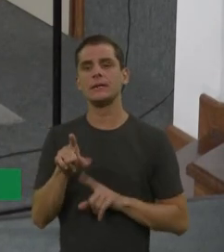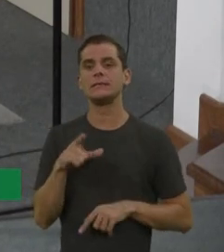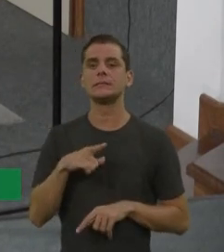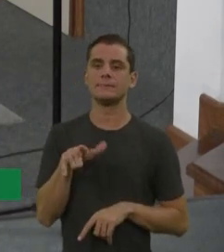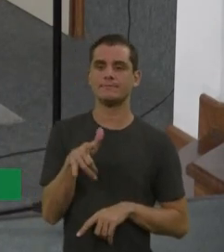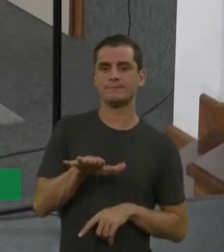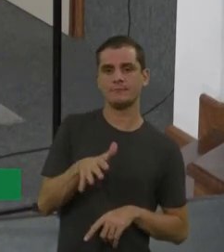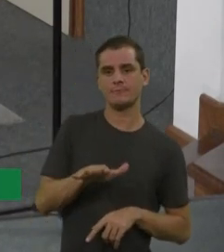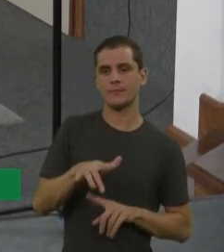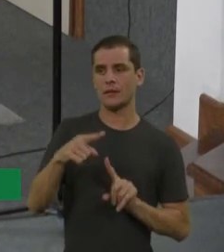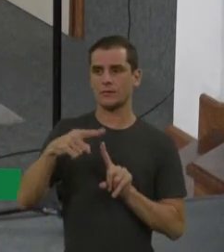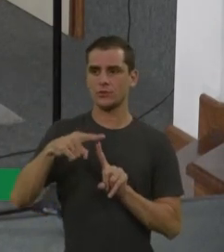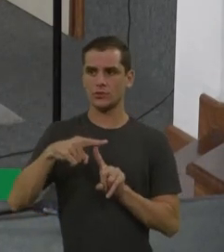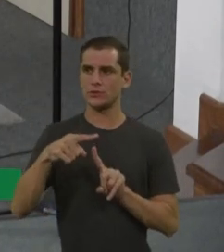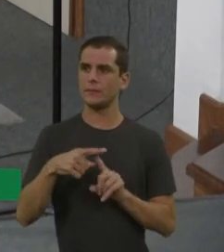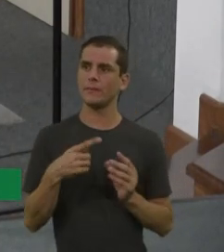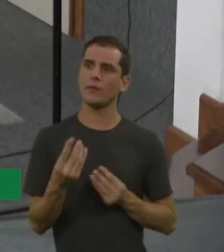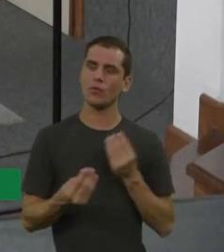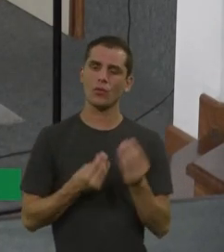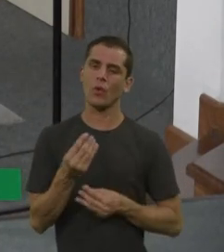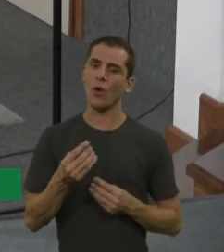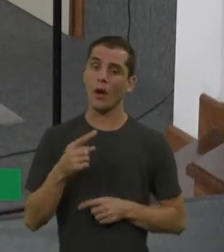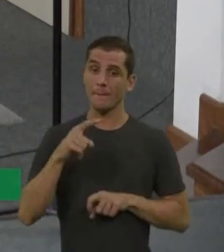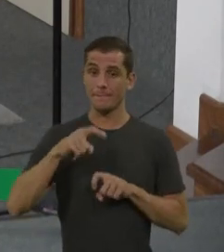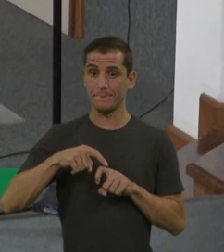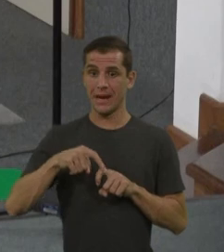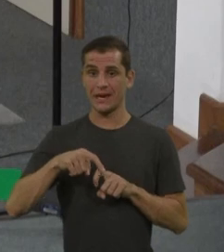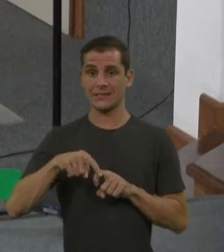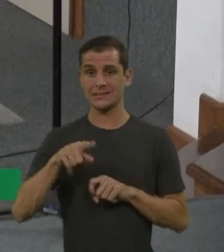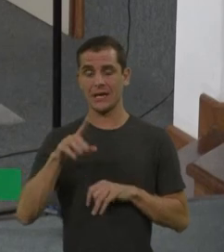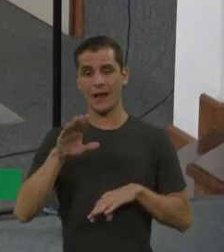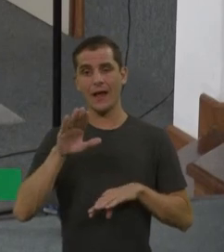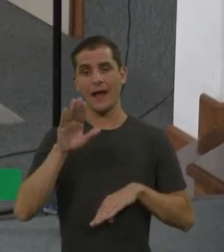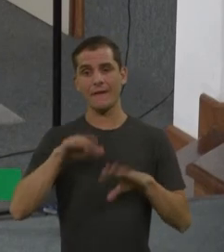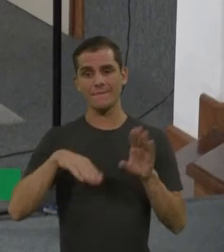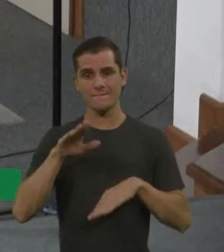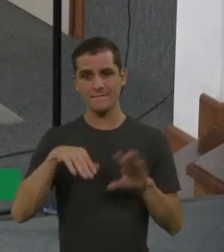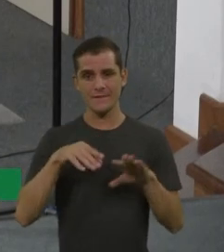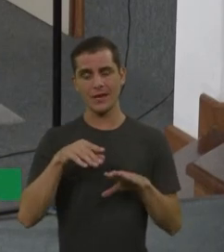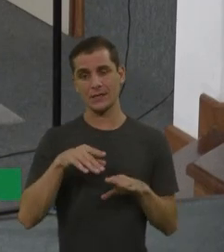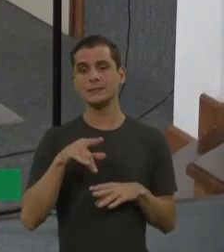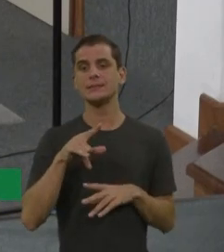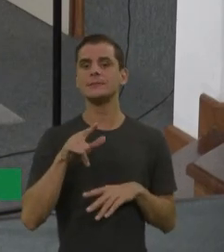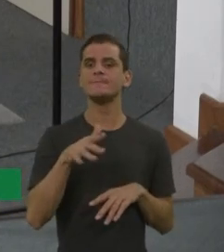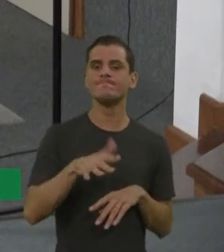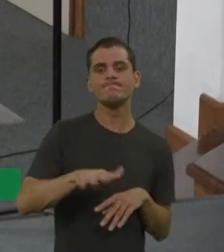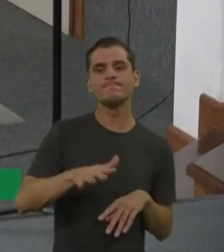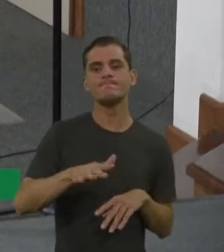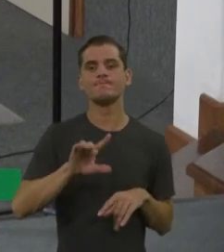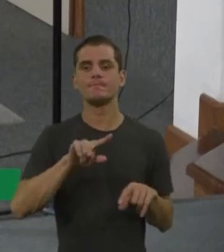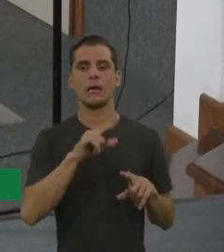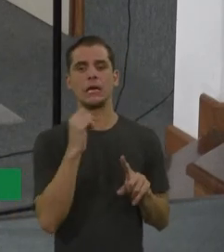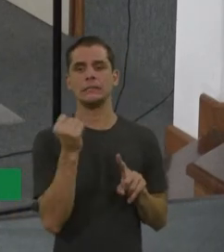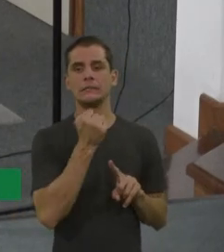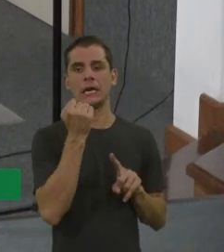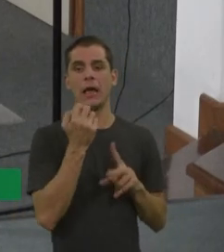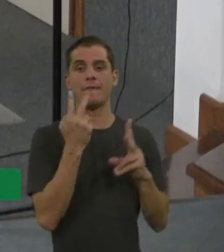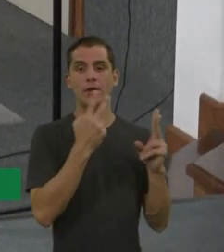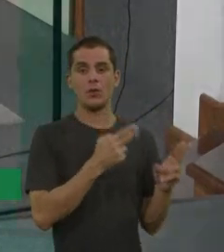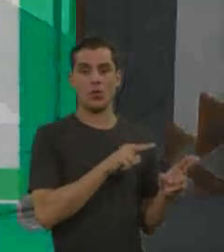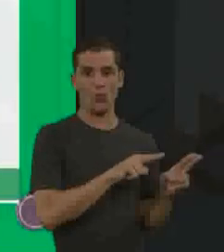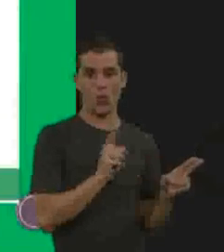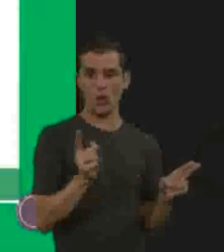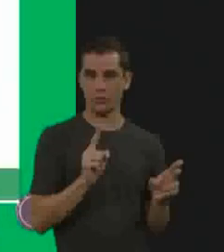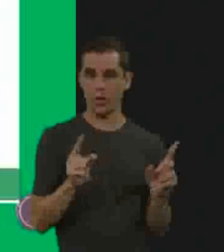quadro clínico de comprometimento mental, mas não tão grave quanto o Huller. e o fenótipo Chai, que o fenótipo mais